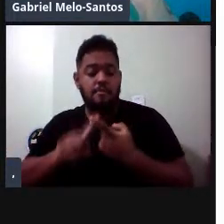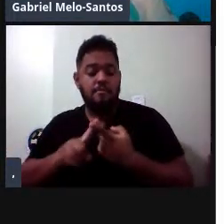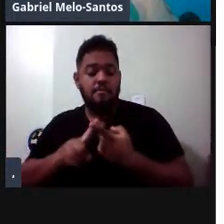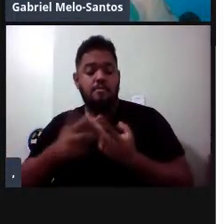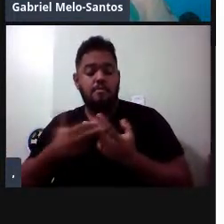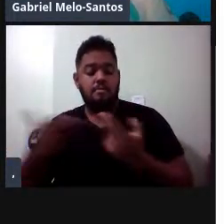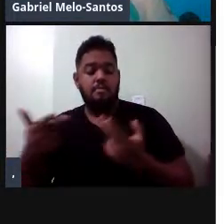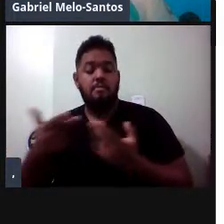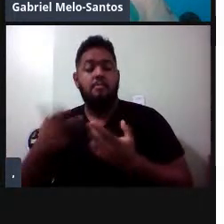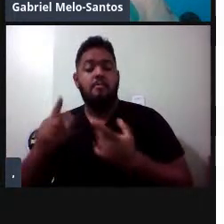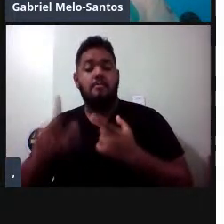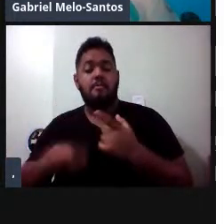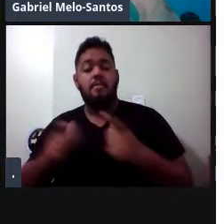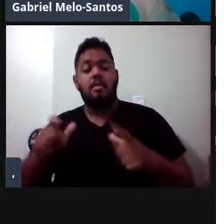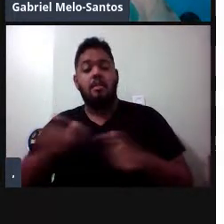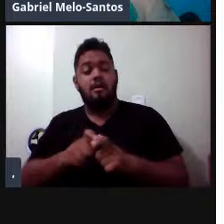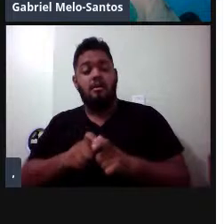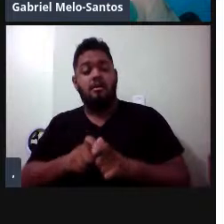menor